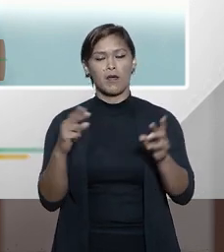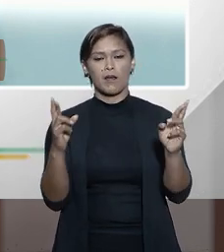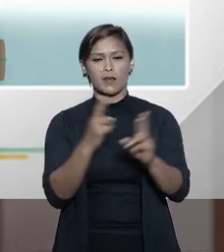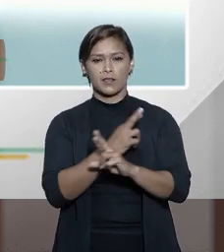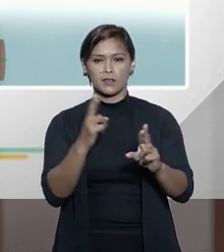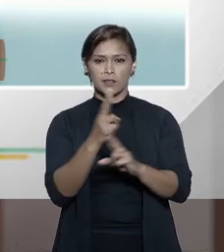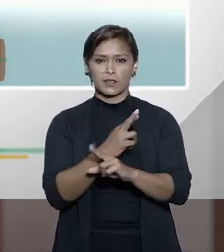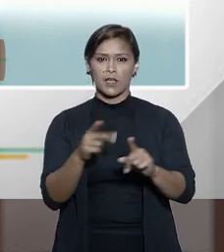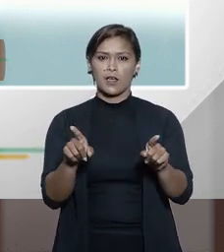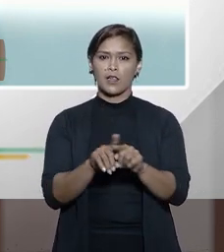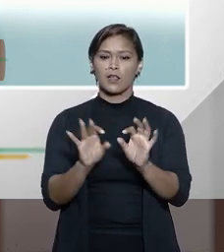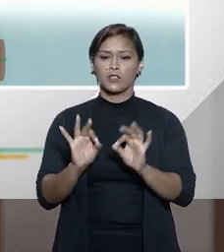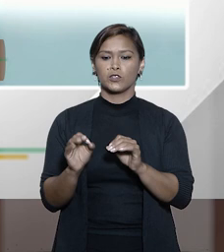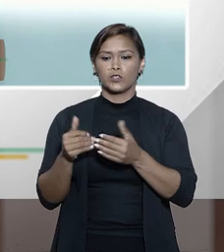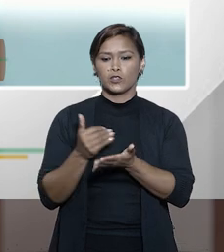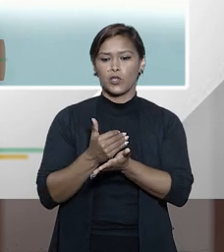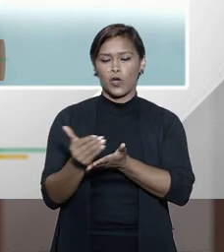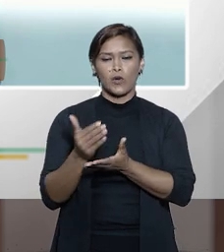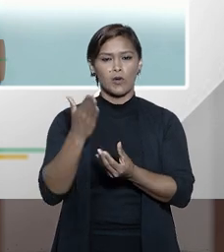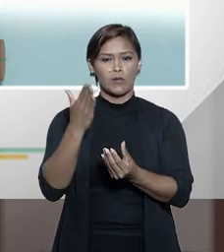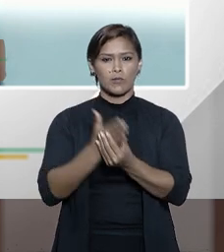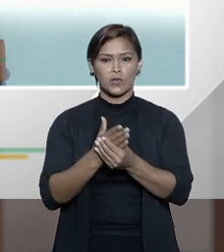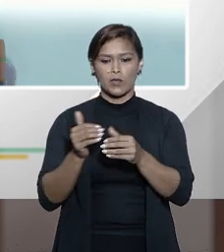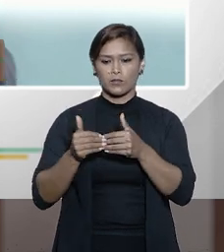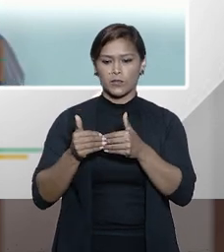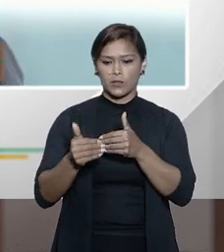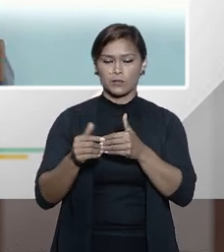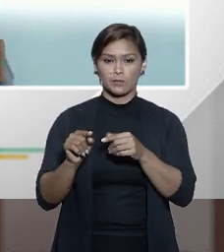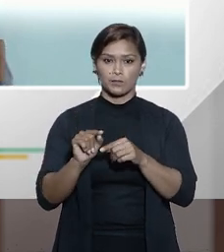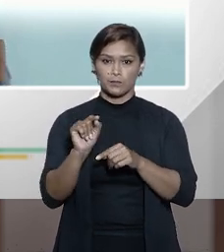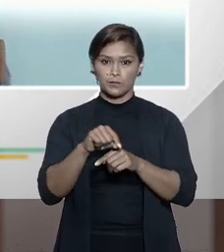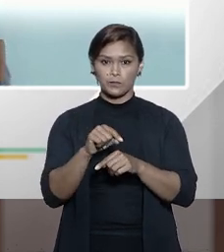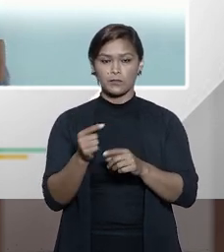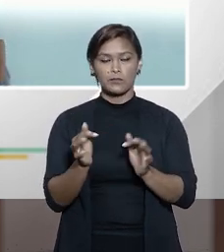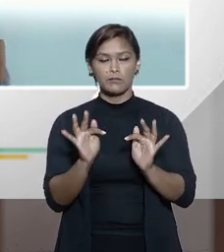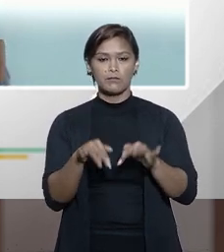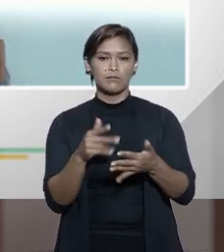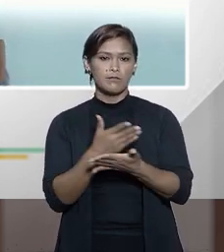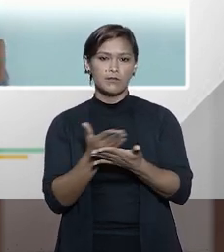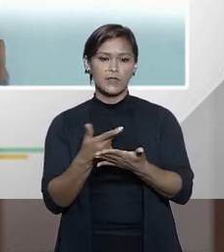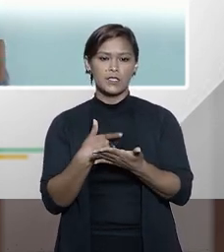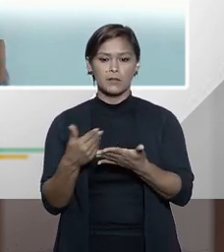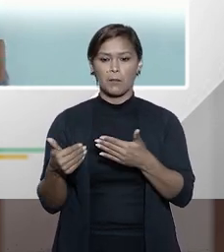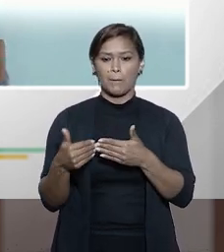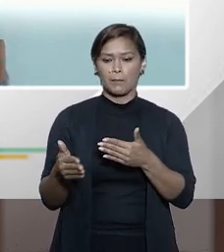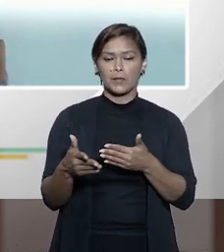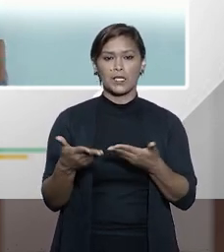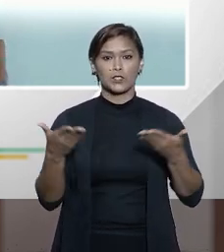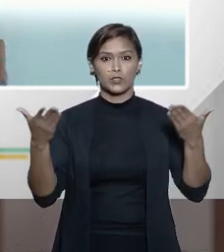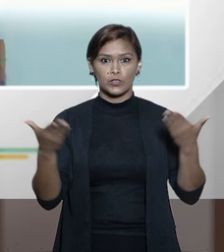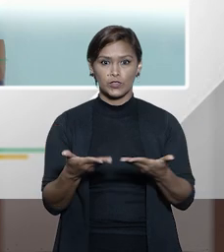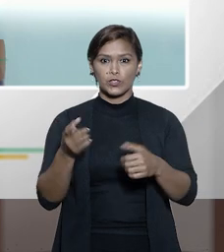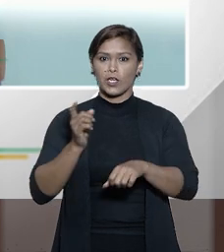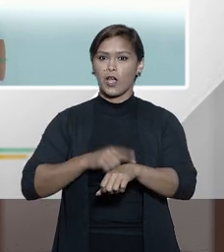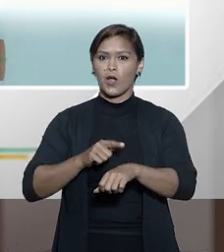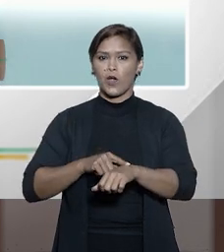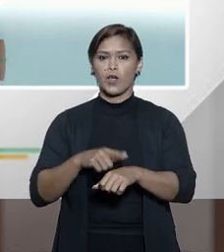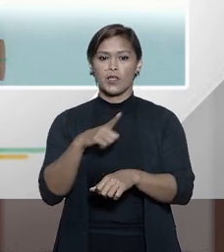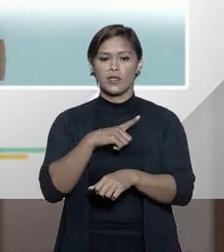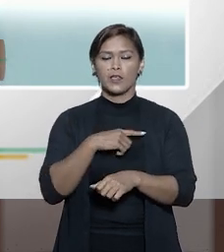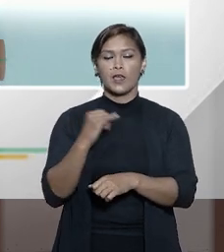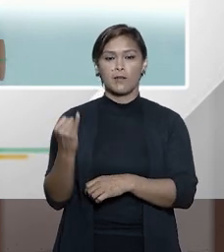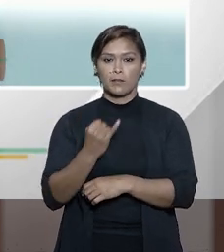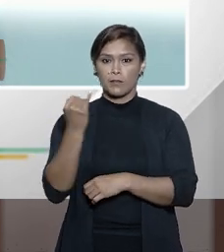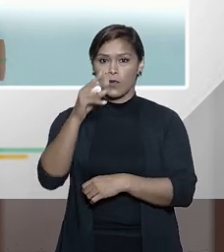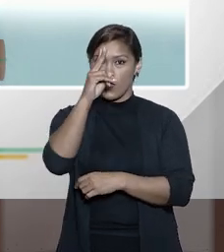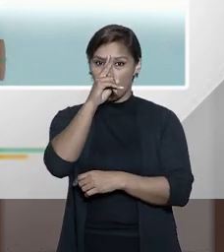relações e do trâmite processual. Enfim, passou do tempo da gente ter. É importante,